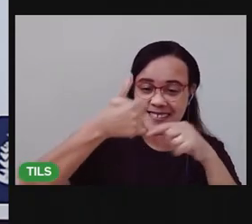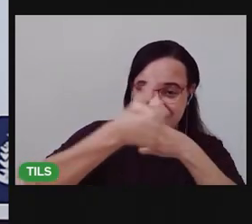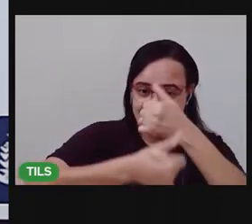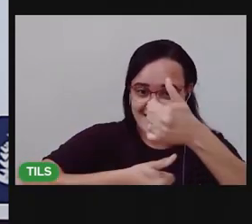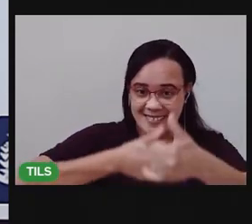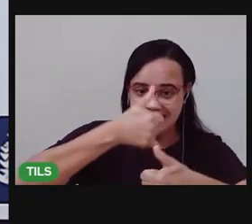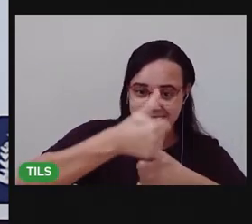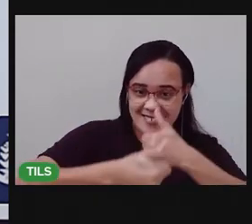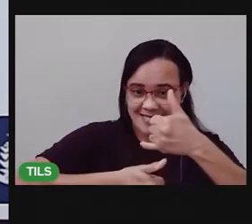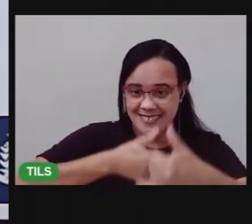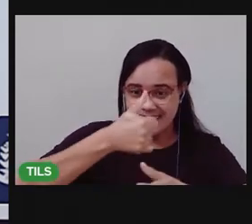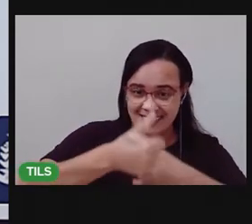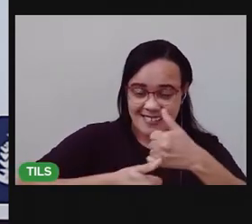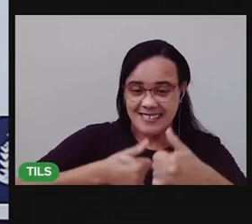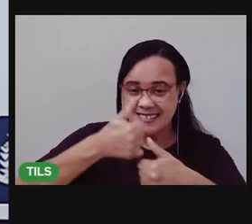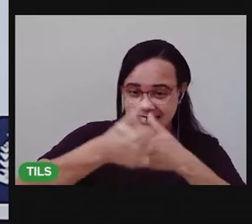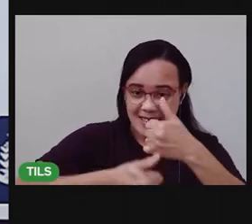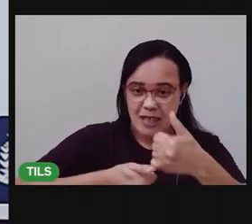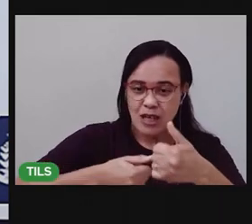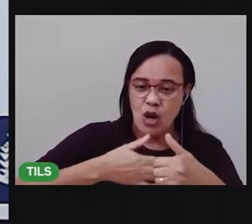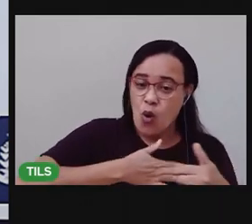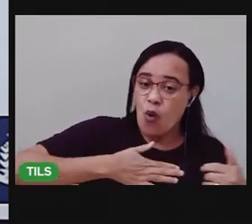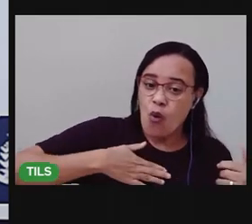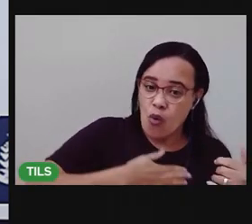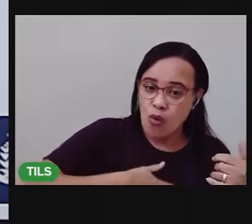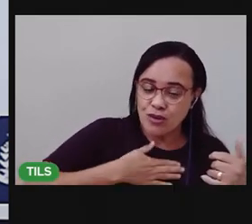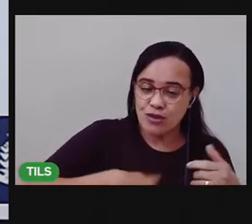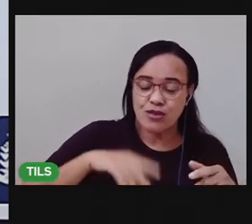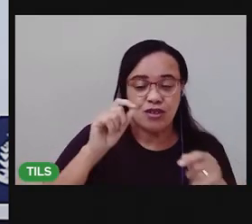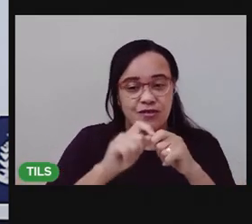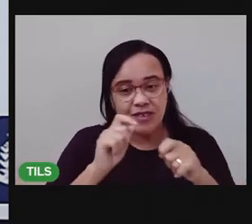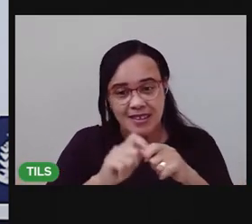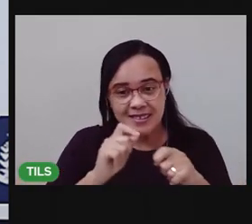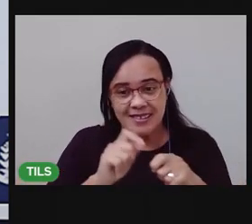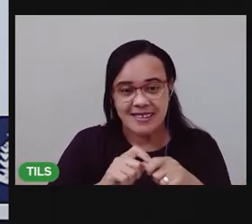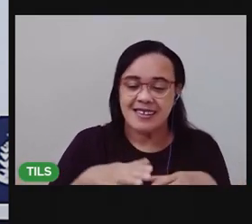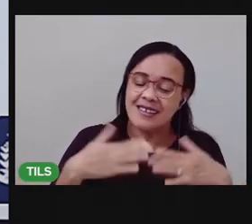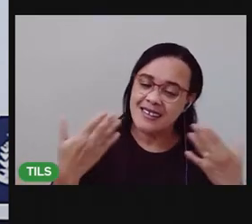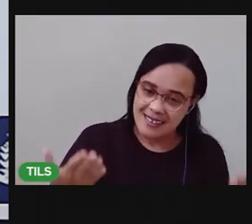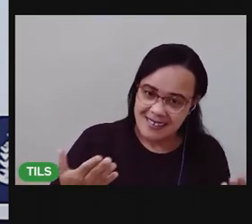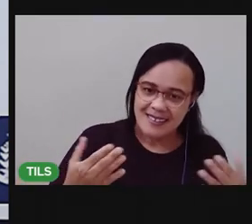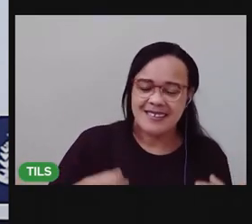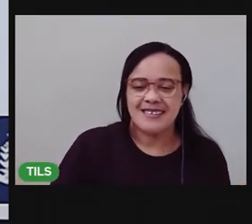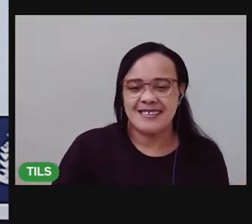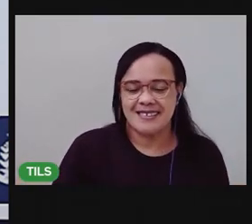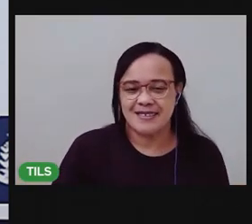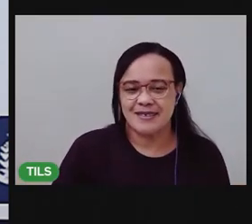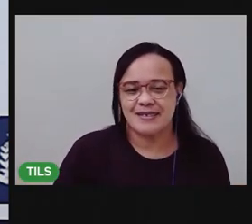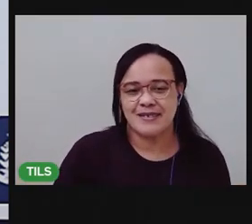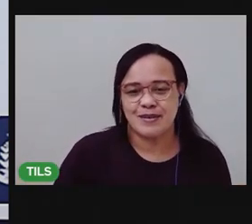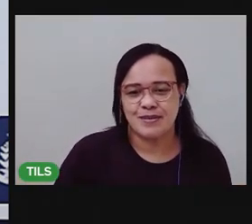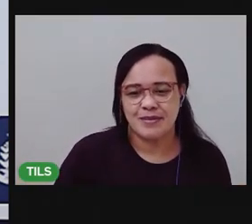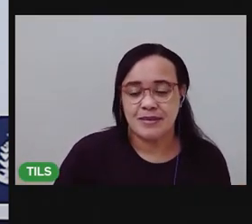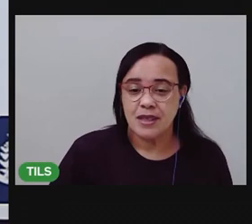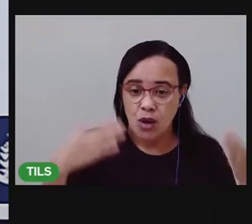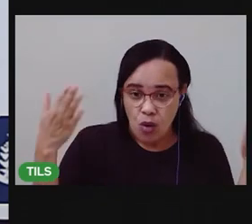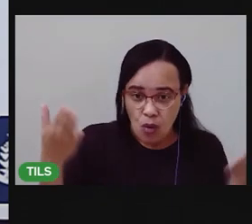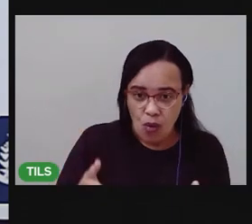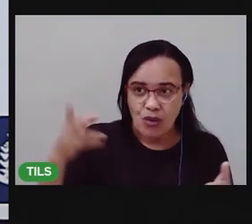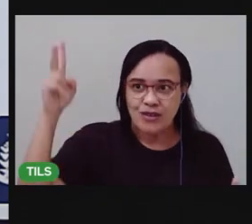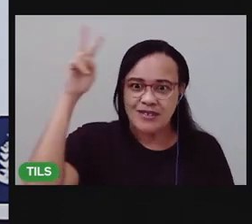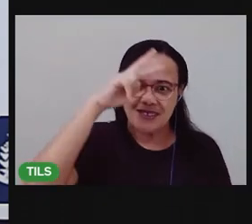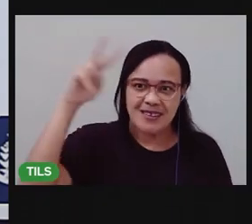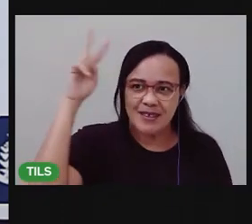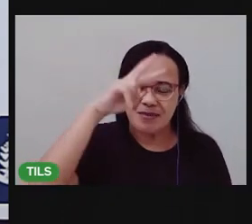fazer aí na sua casa e agora agora gente vai relembrar o que a gente viu na aula de hoje então nessa